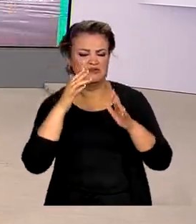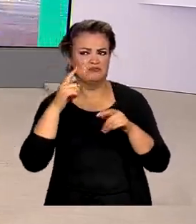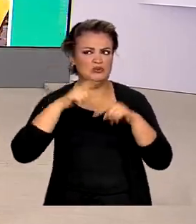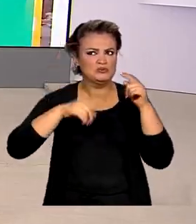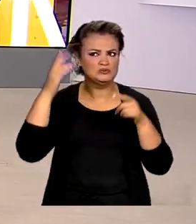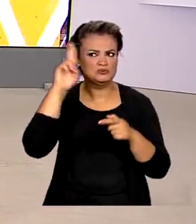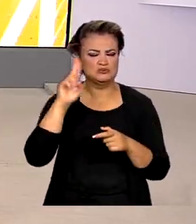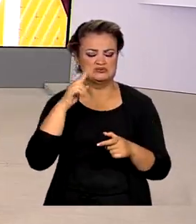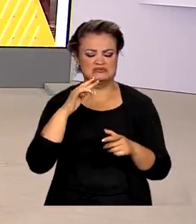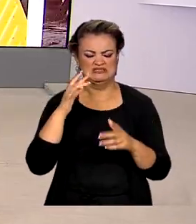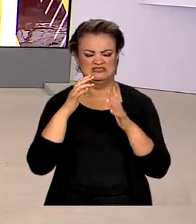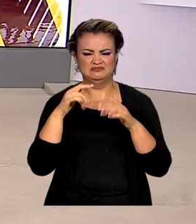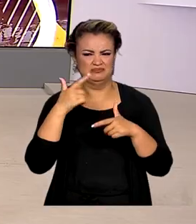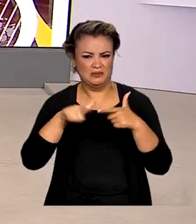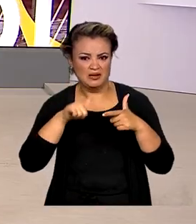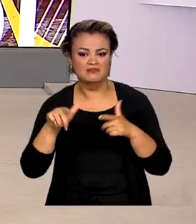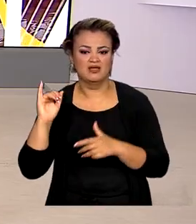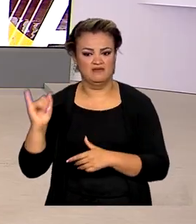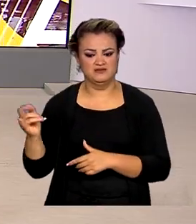efeitos indesejáveis à saúde.